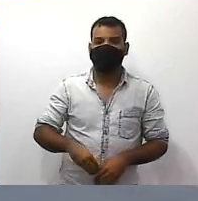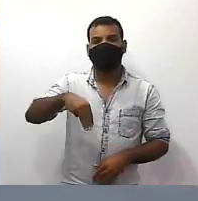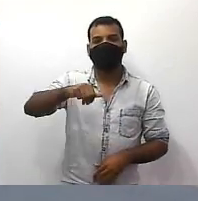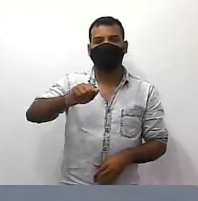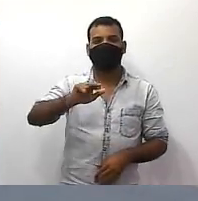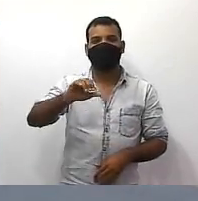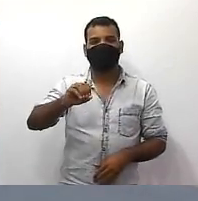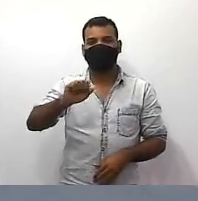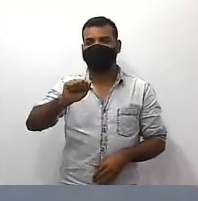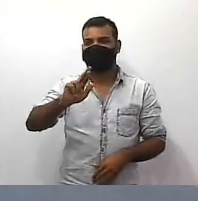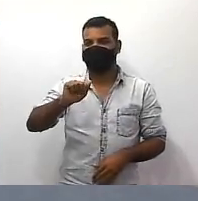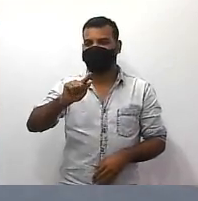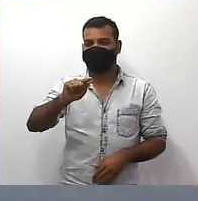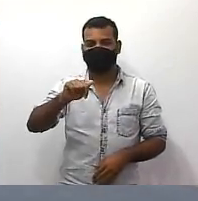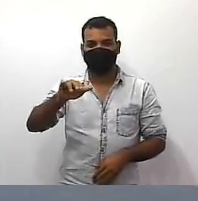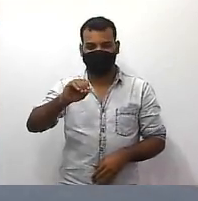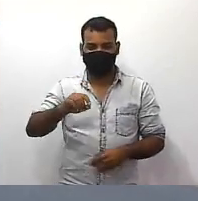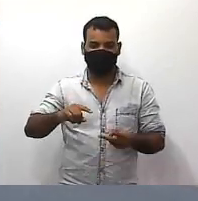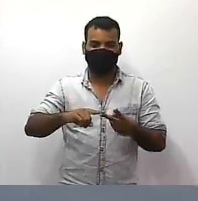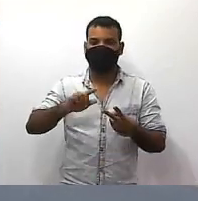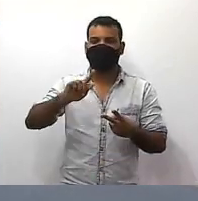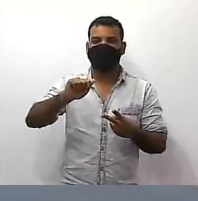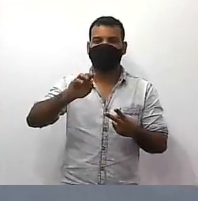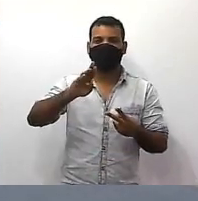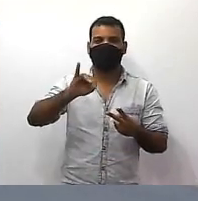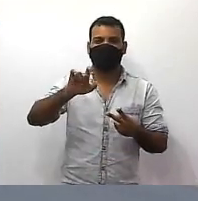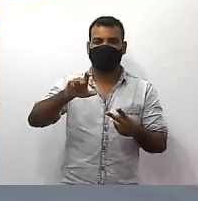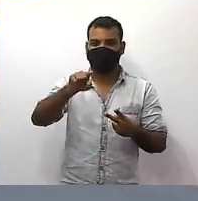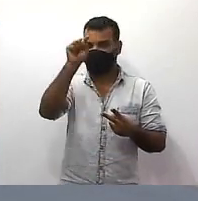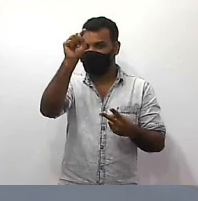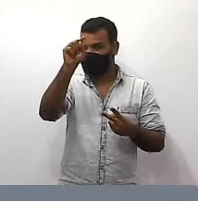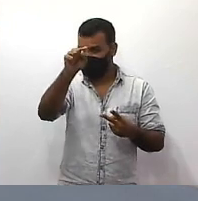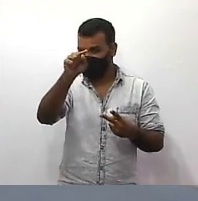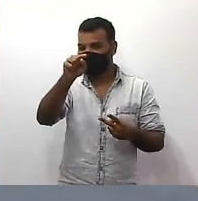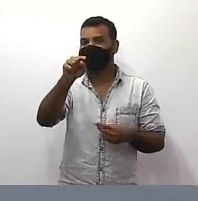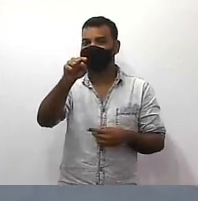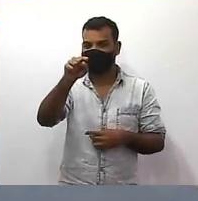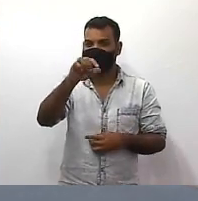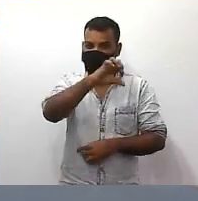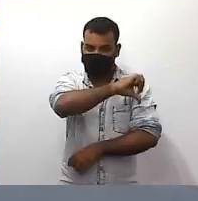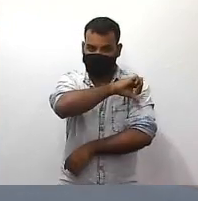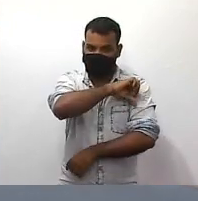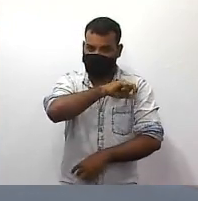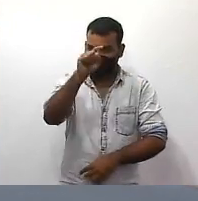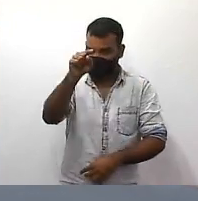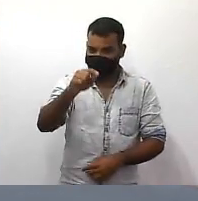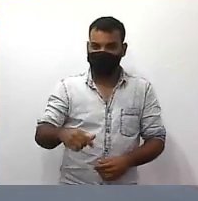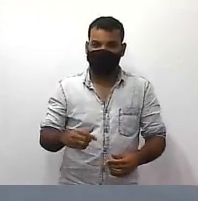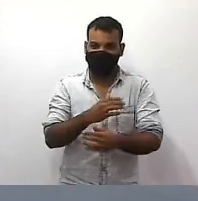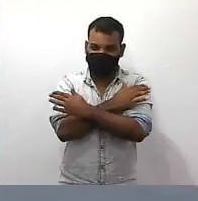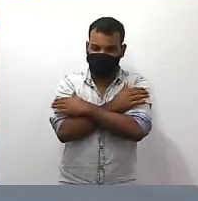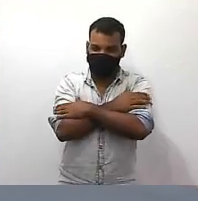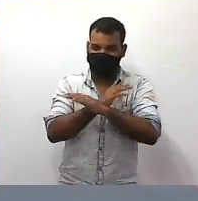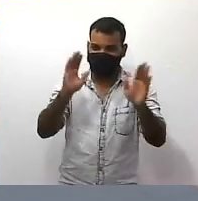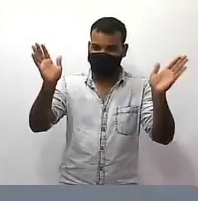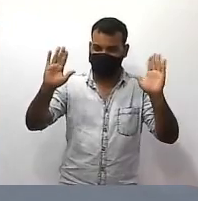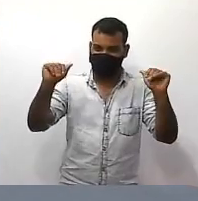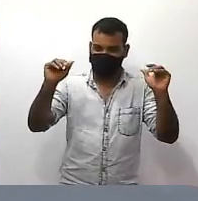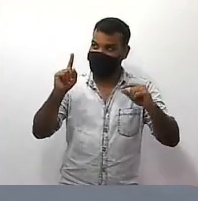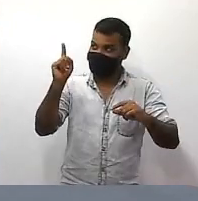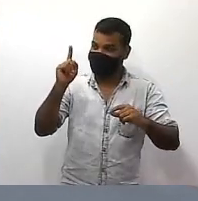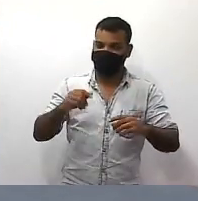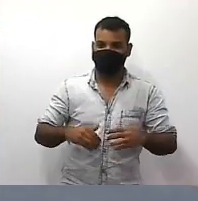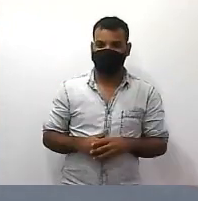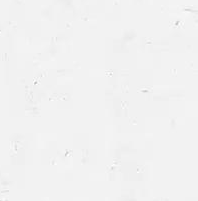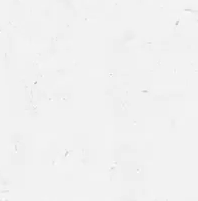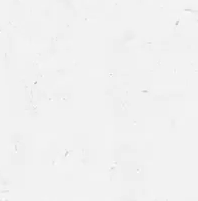participação Gabriel Guilherme mais um desafio pra você lá no nono ano tá bom? forte abraço até a próxima videoaula